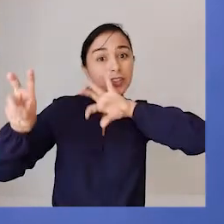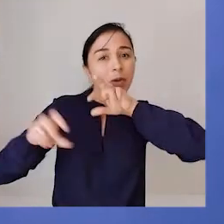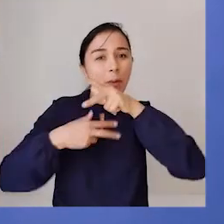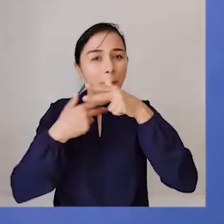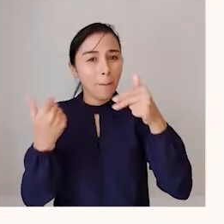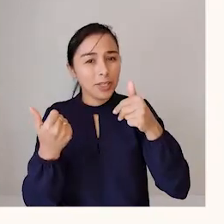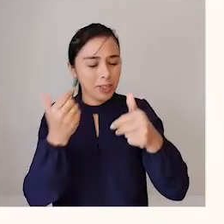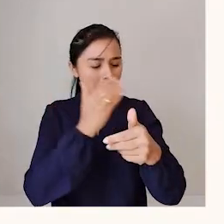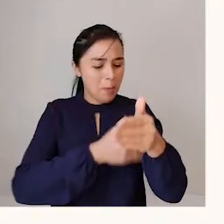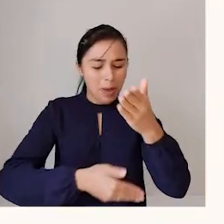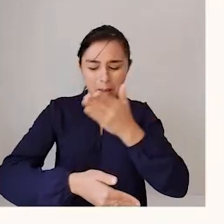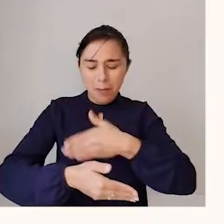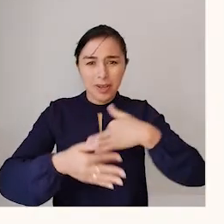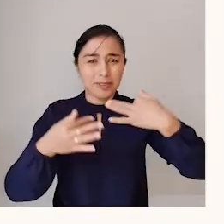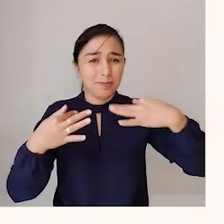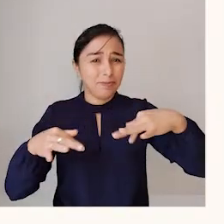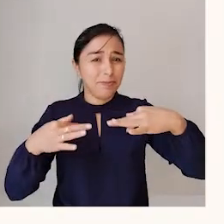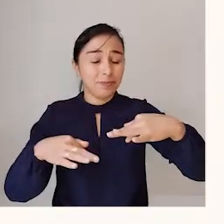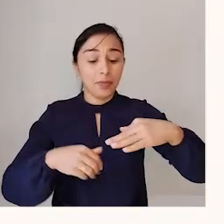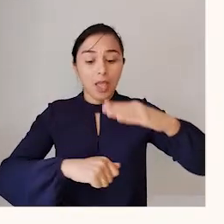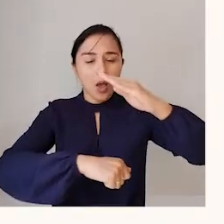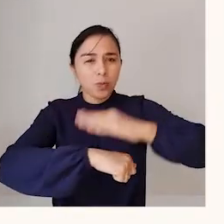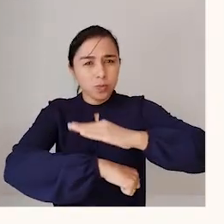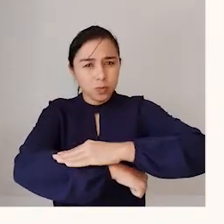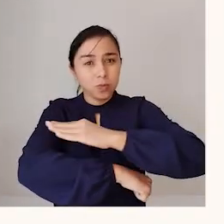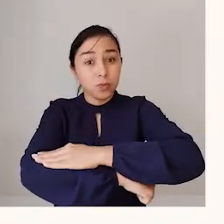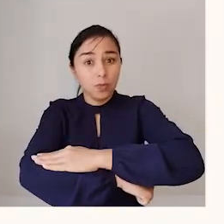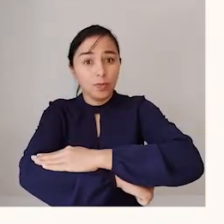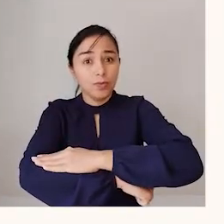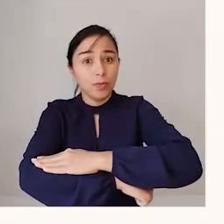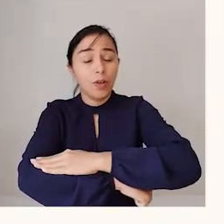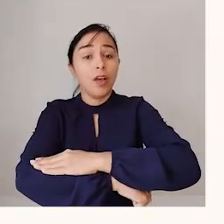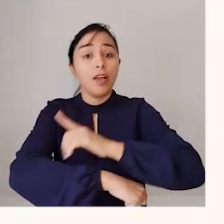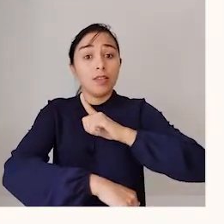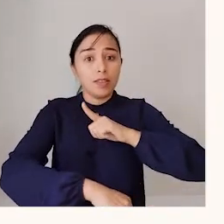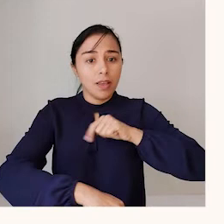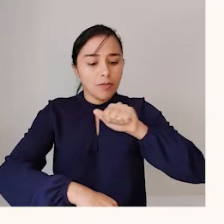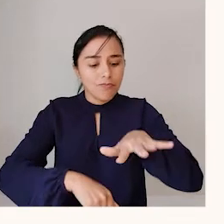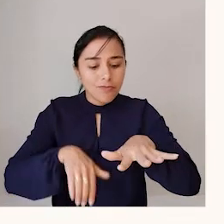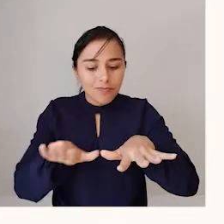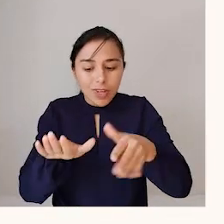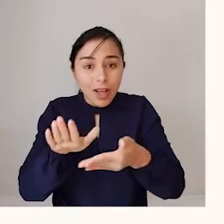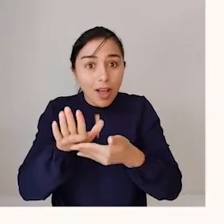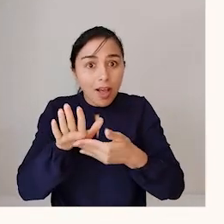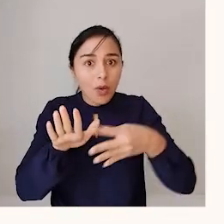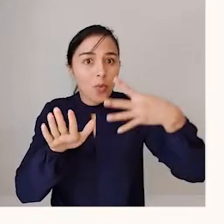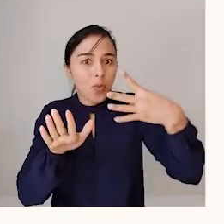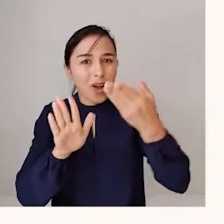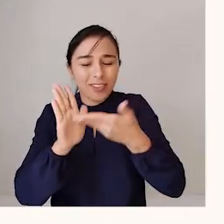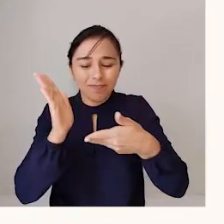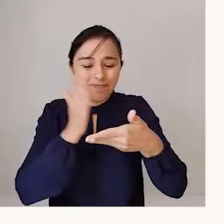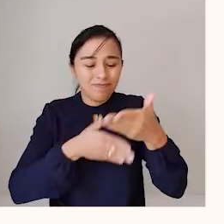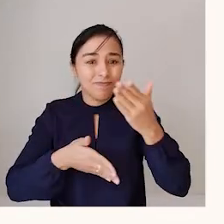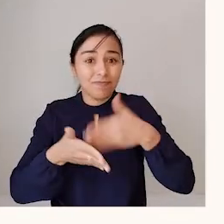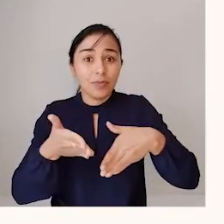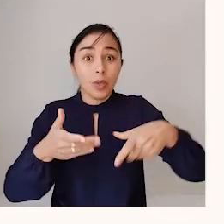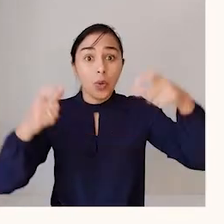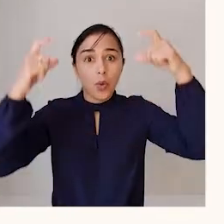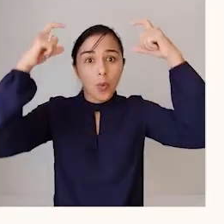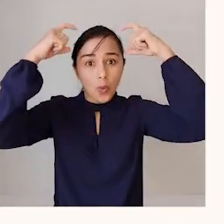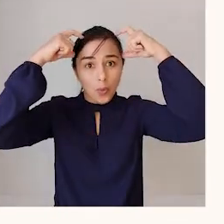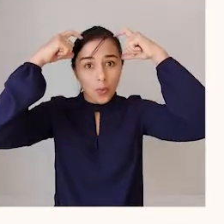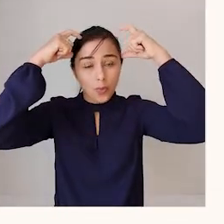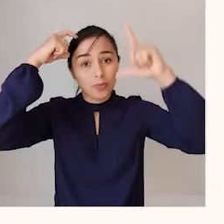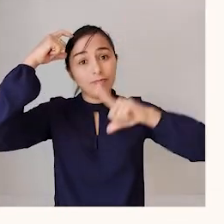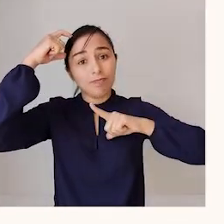O sapo Josué tem quatro feridas no pé. O urso Rodrigo tem um machucado no umbigo.